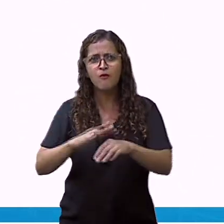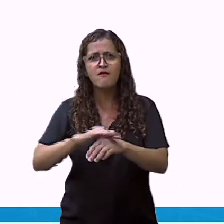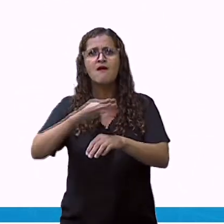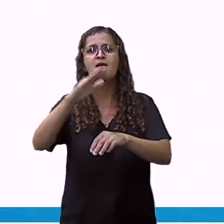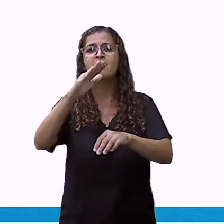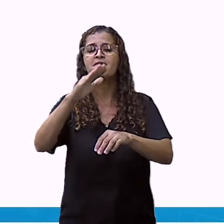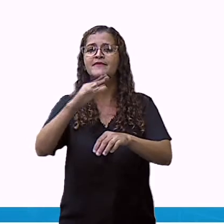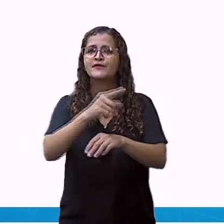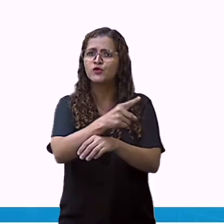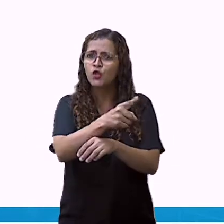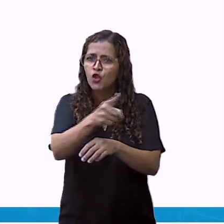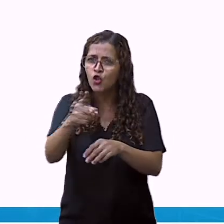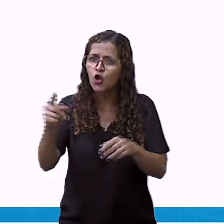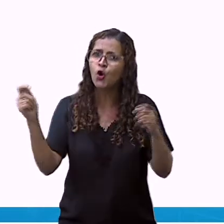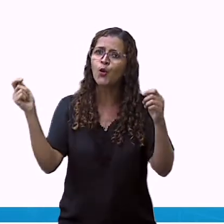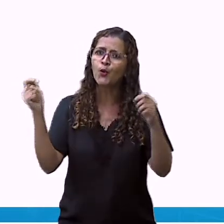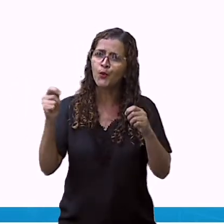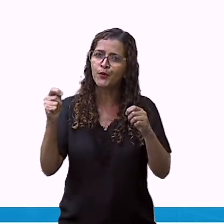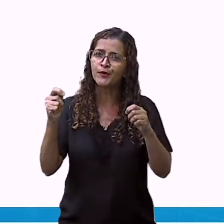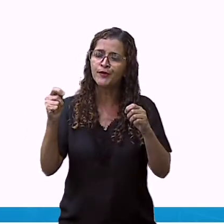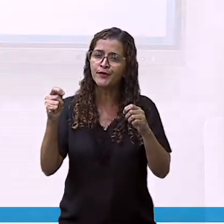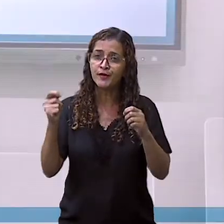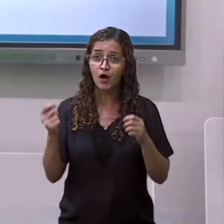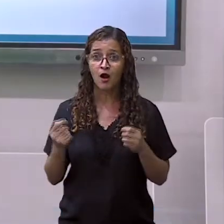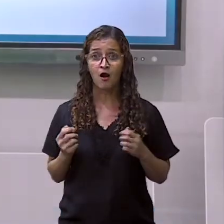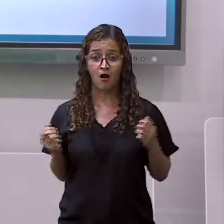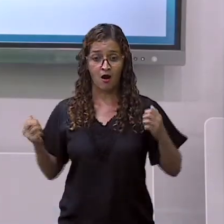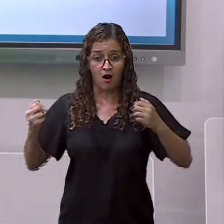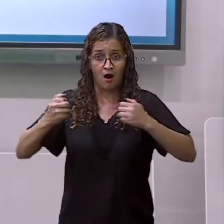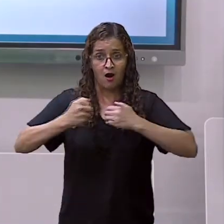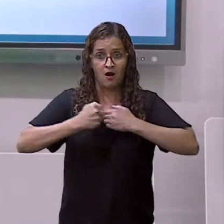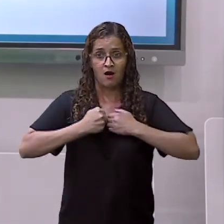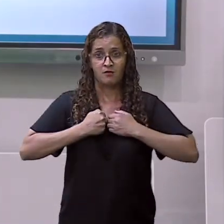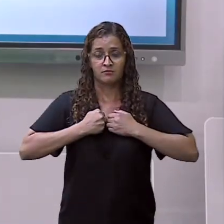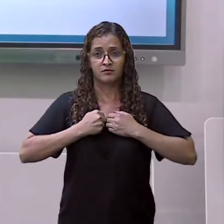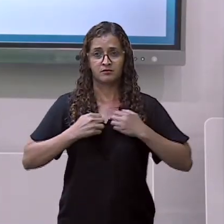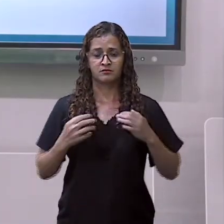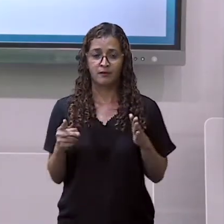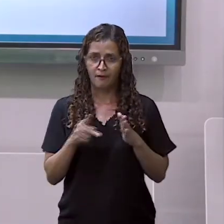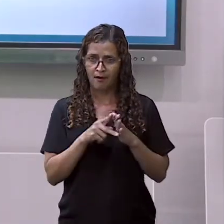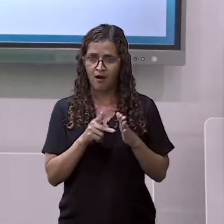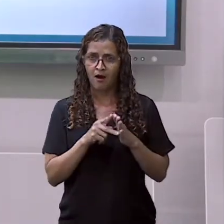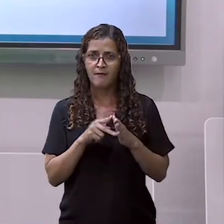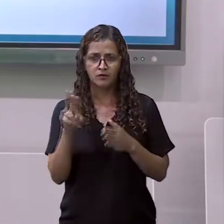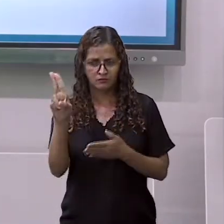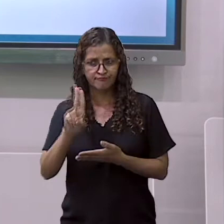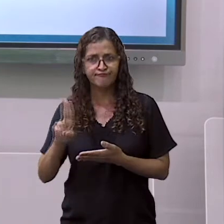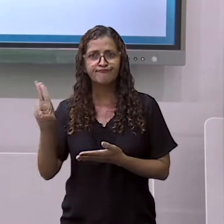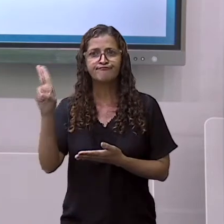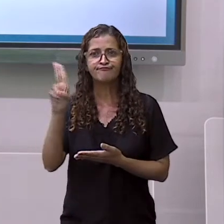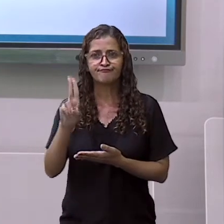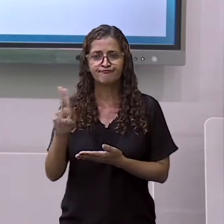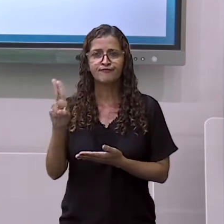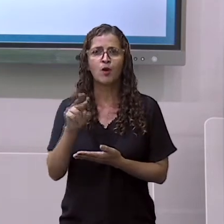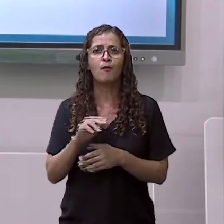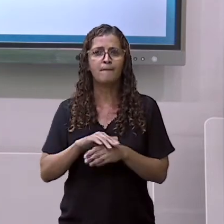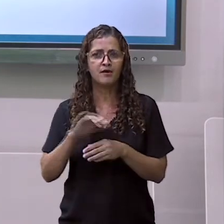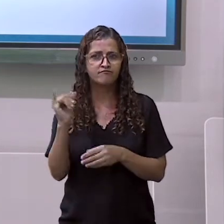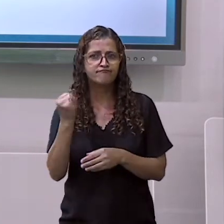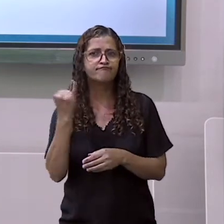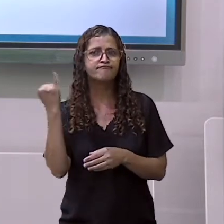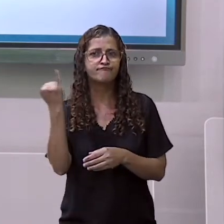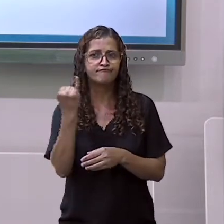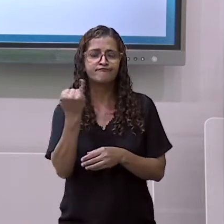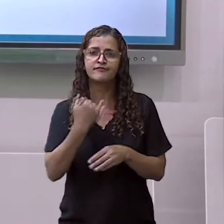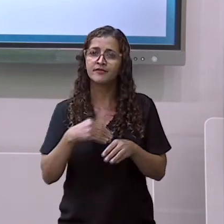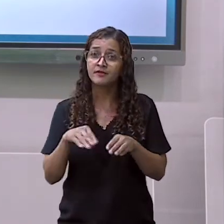ficarmos doentes. Igual eu falei para vocês. Então, nessa época de quê? Do inverno, a chuva é